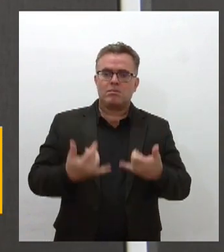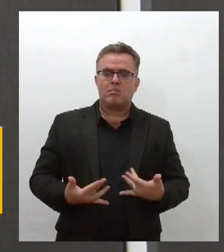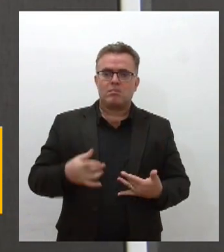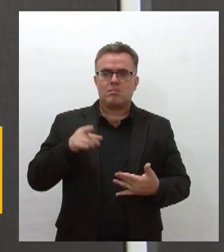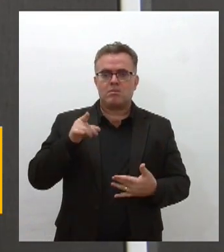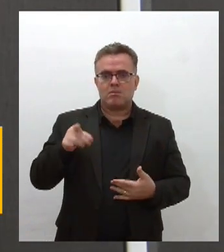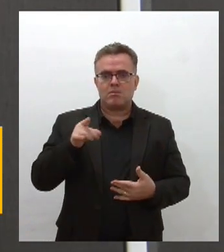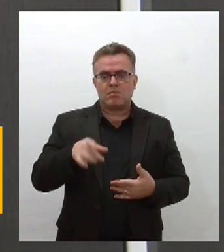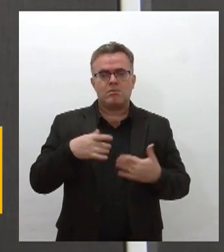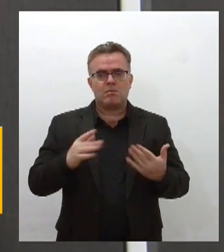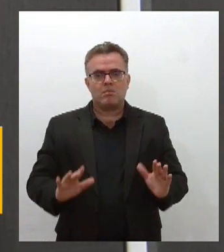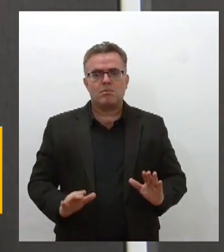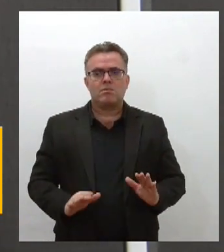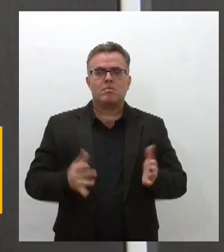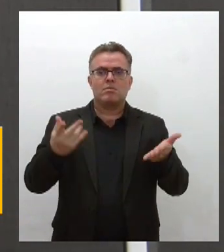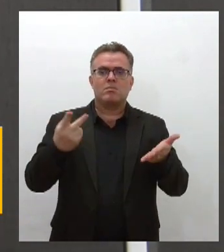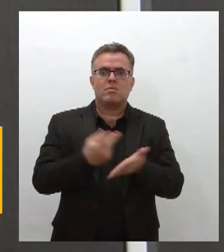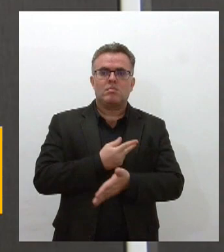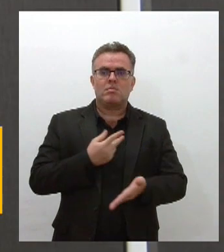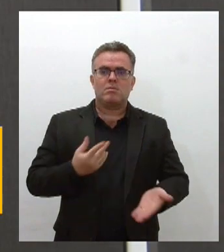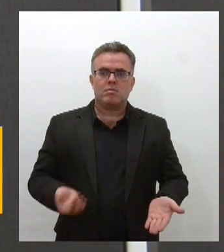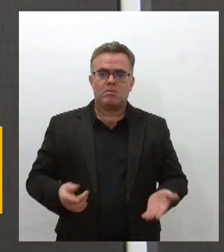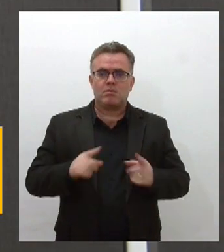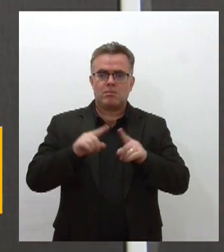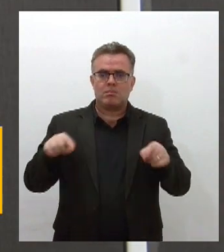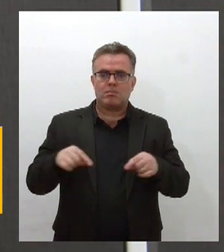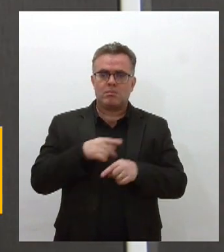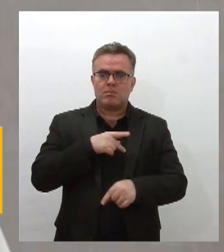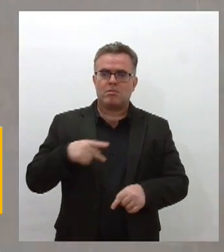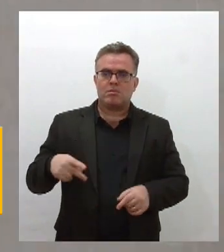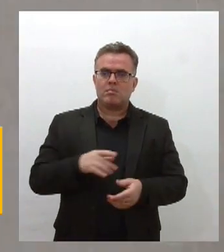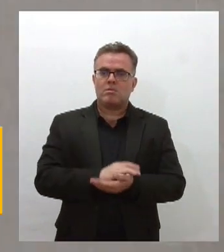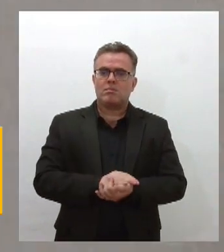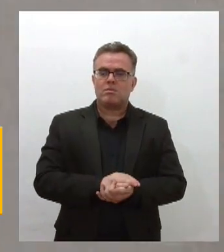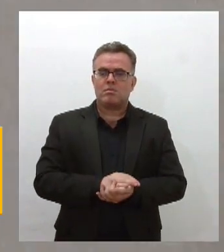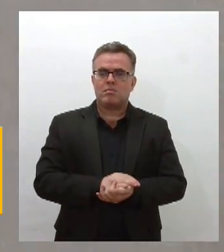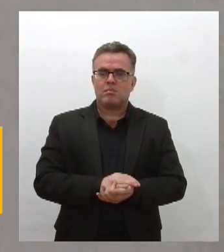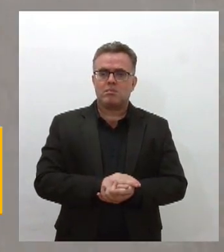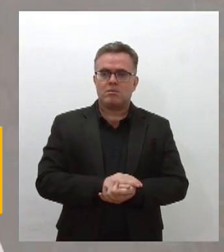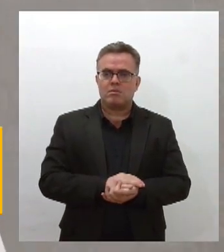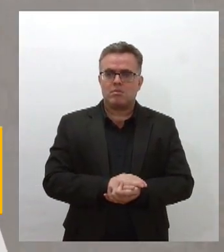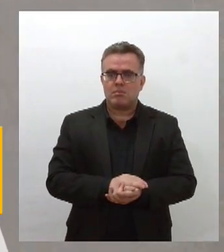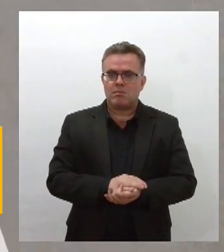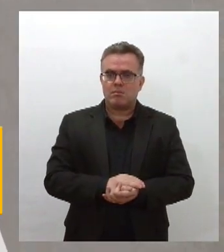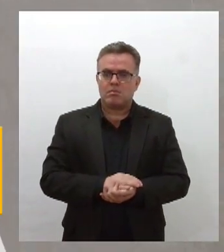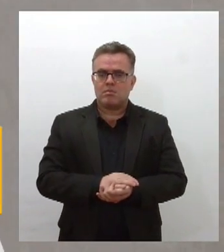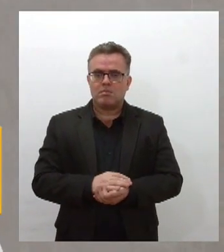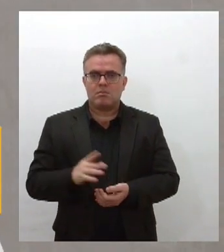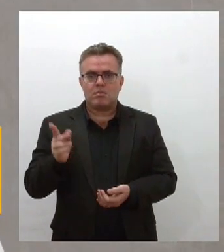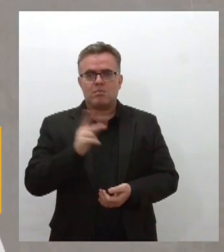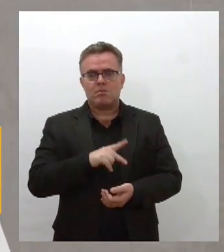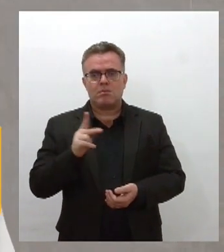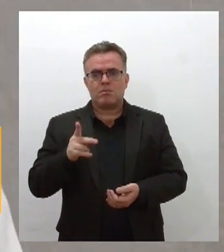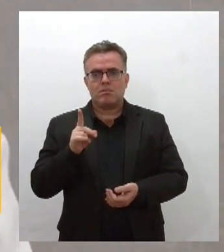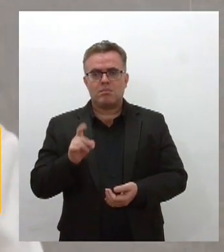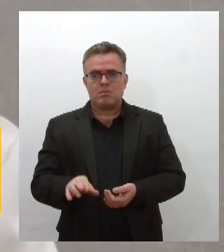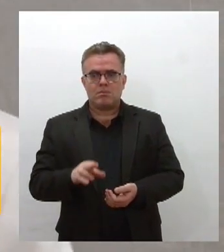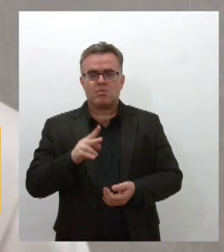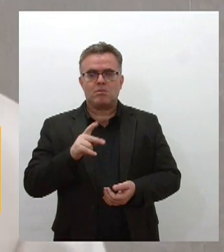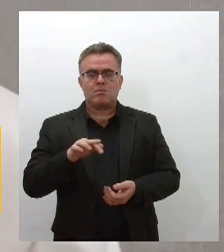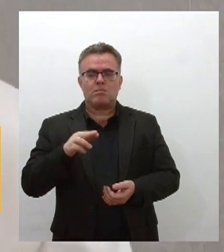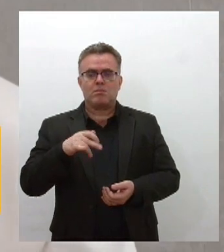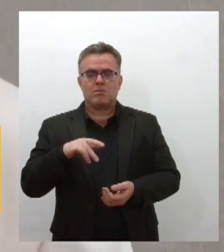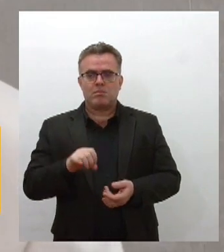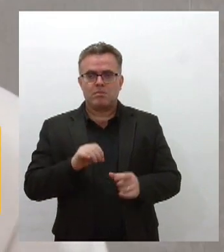solenidade de entrega ocorreu no gabinete da presidência da Alese O professor doutor Petrônio José Domingues já